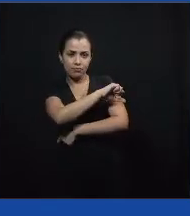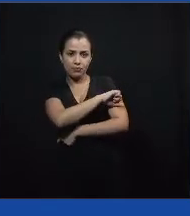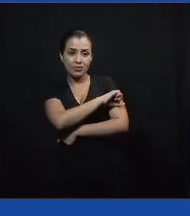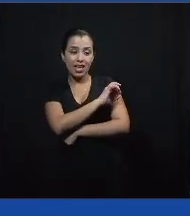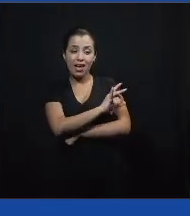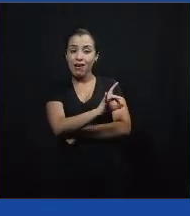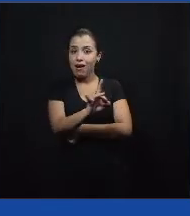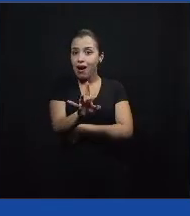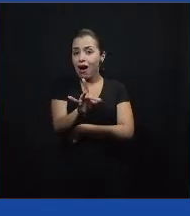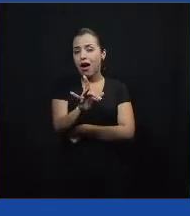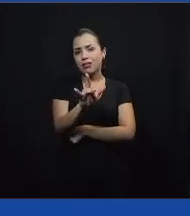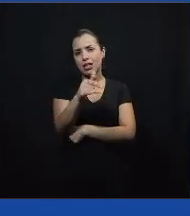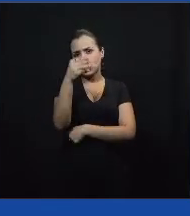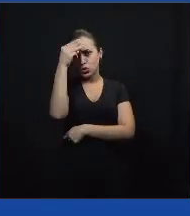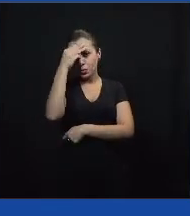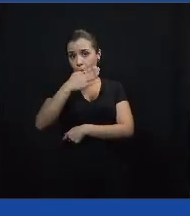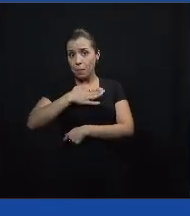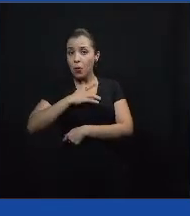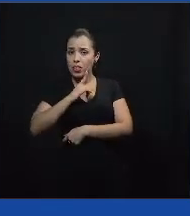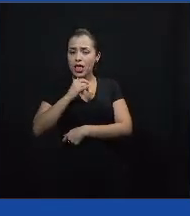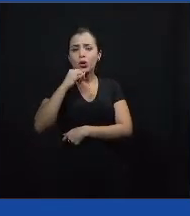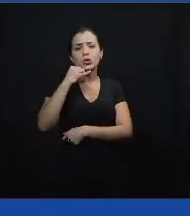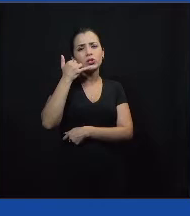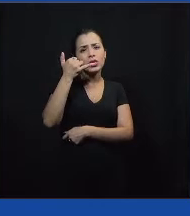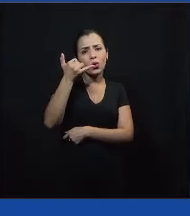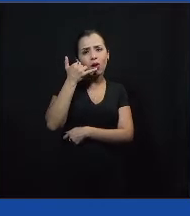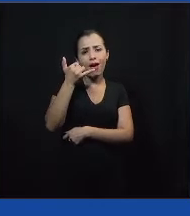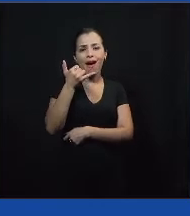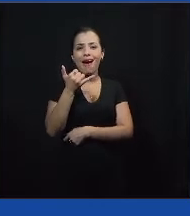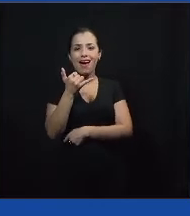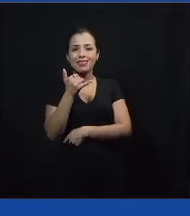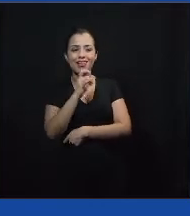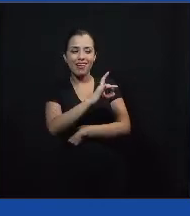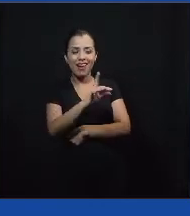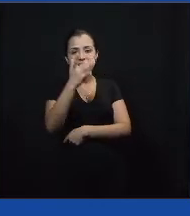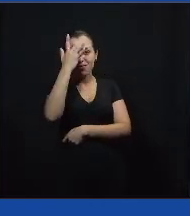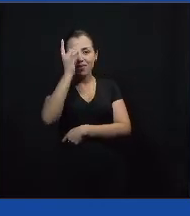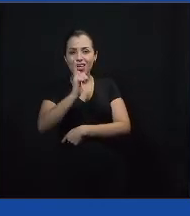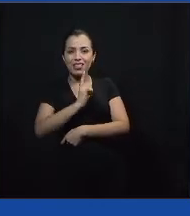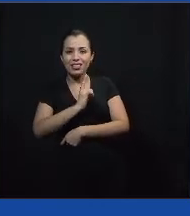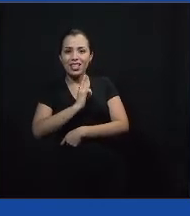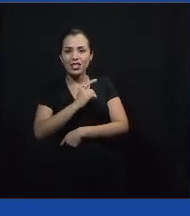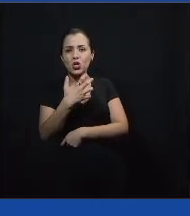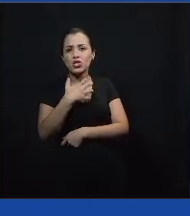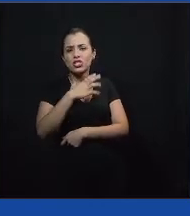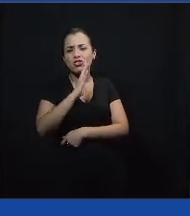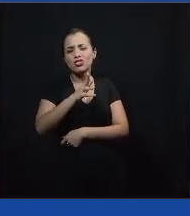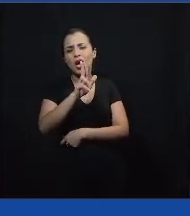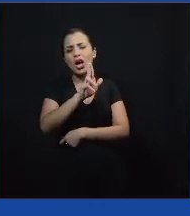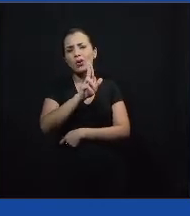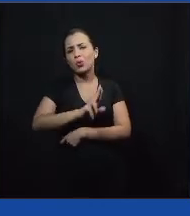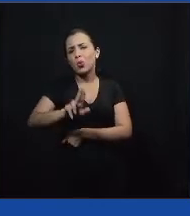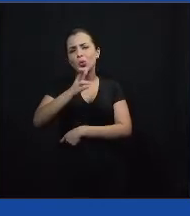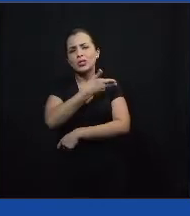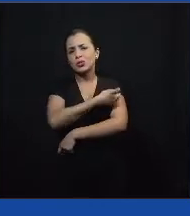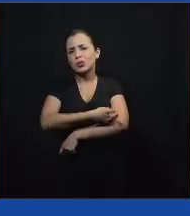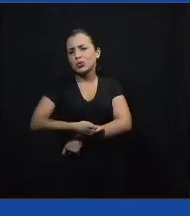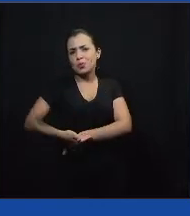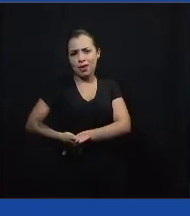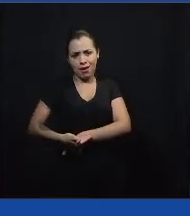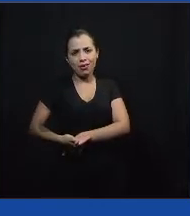celular, eles têm os meios eletrônicos que eles já estão muito acostumados a usar no quesito ensino fundamental.